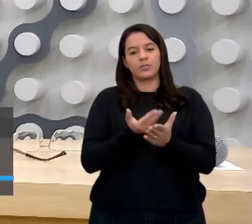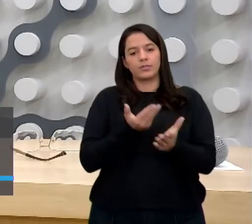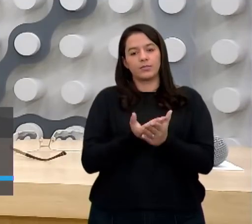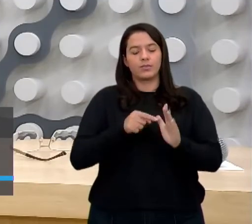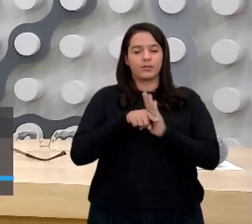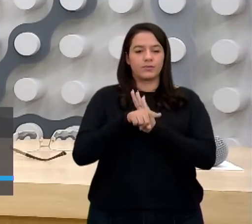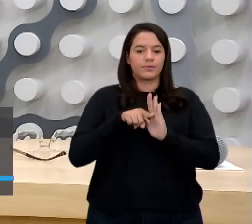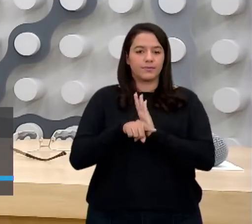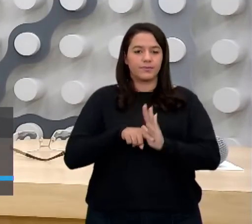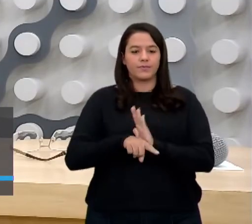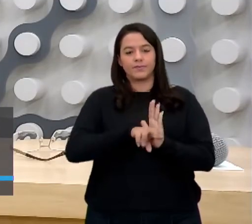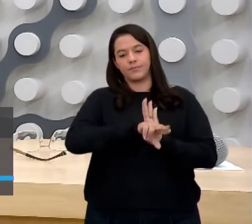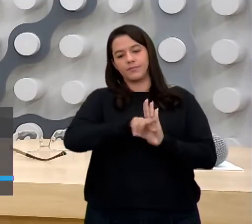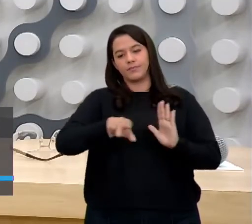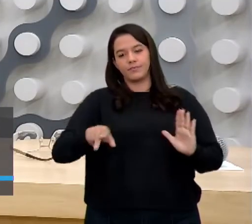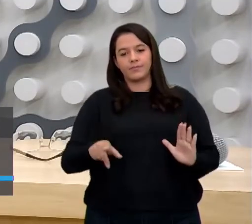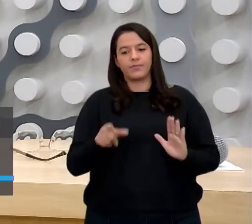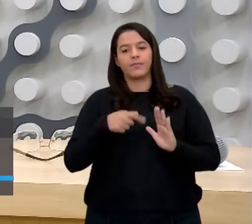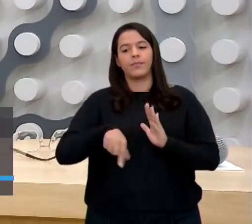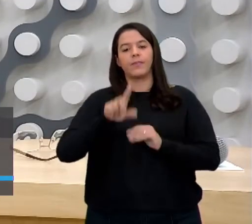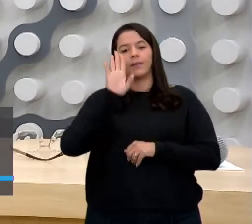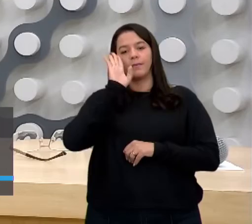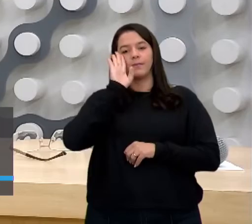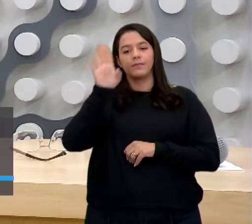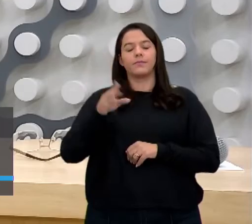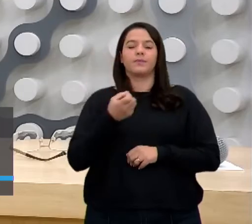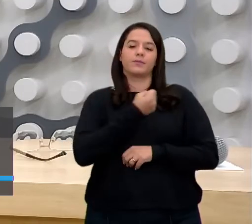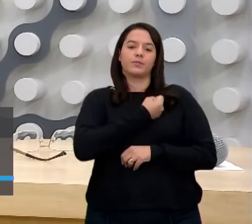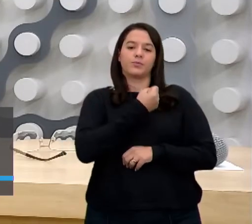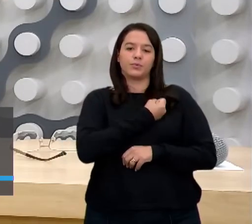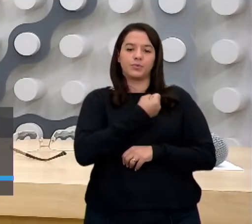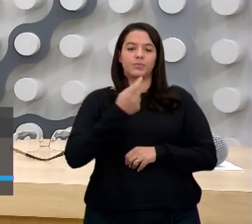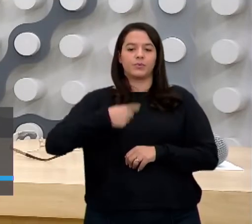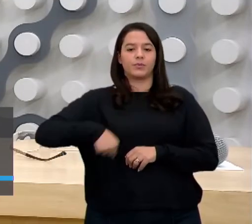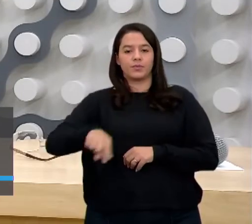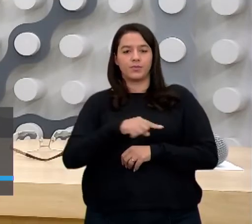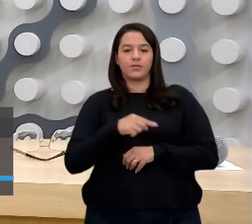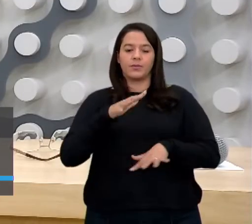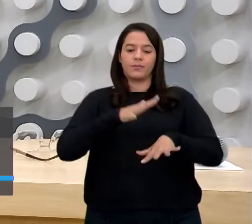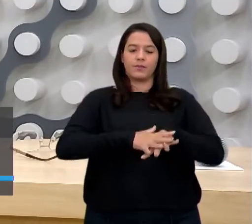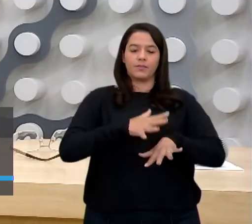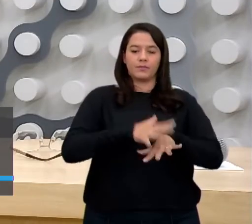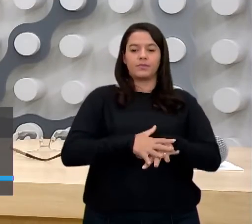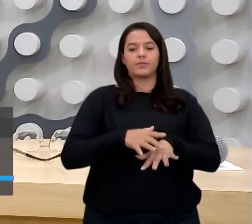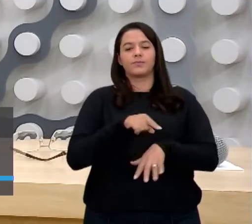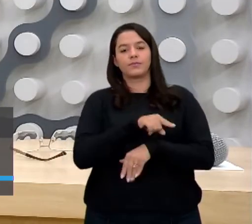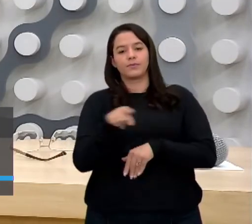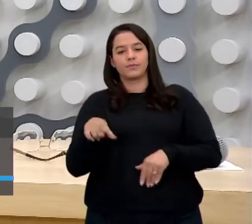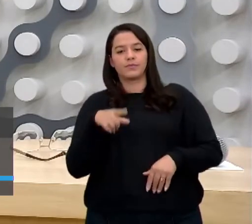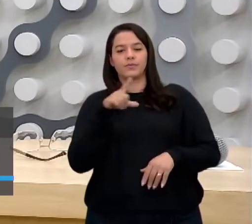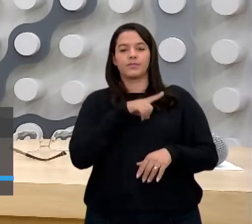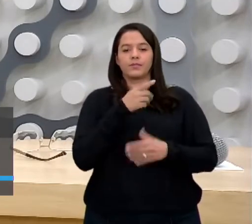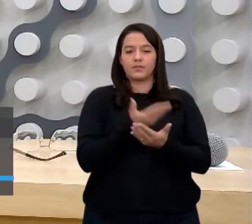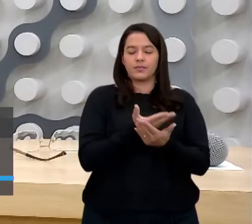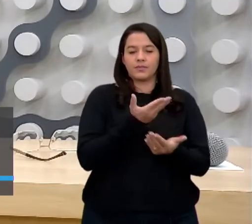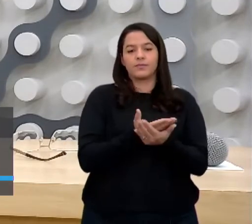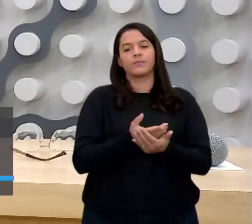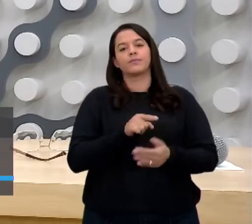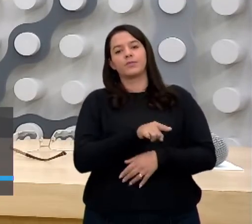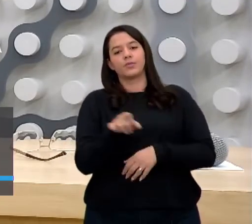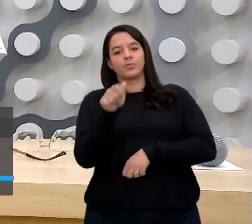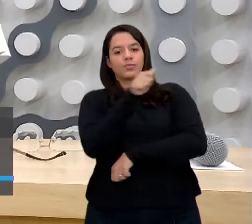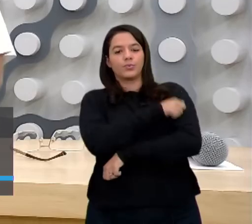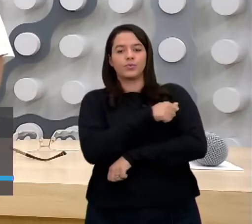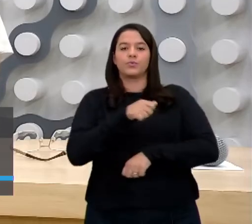em várias áreas, e principalmente quando a gente fala em números, na nossa querida matemática, que vocês estão tendo aulas com o nosso